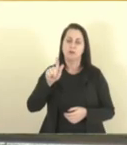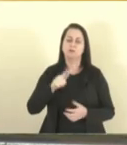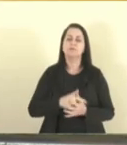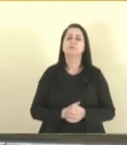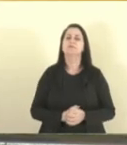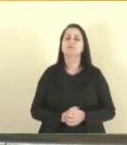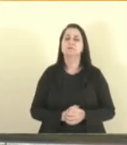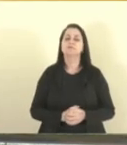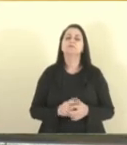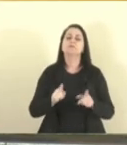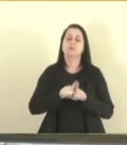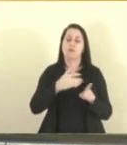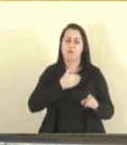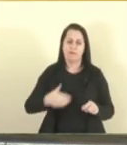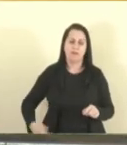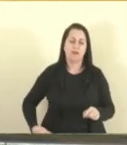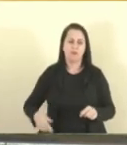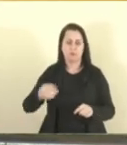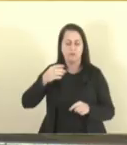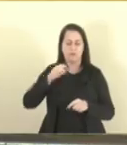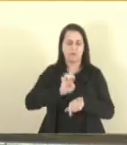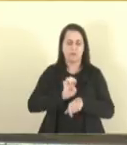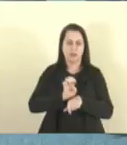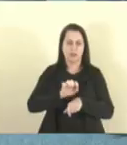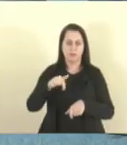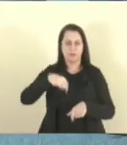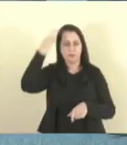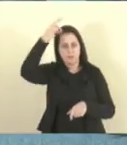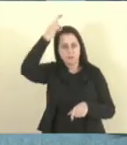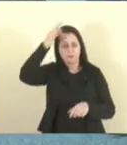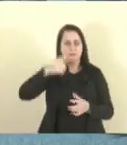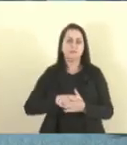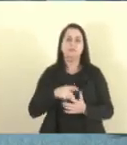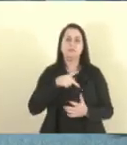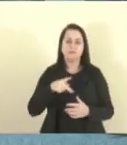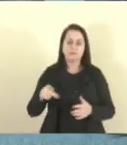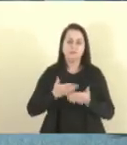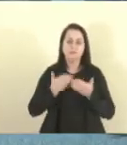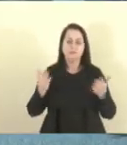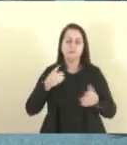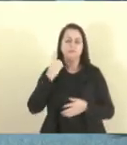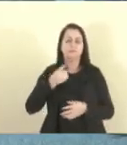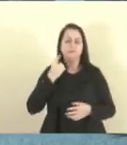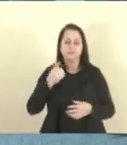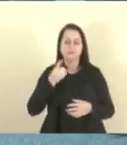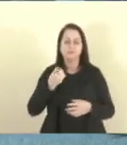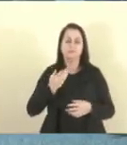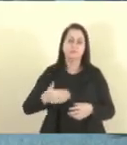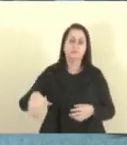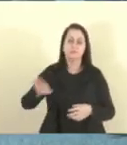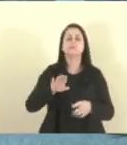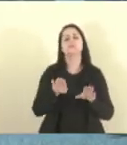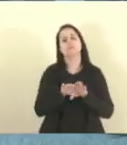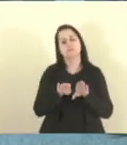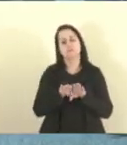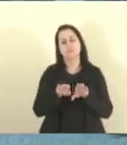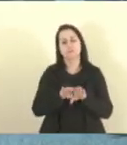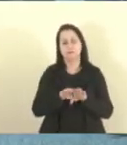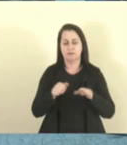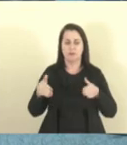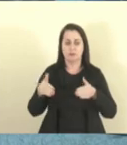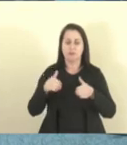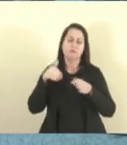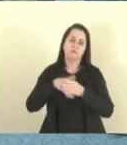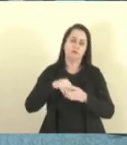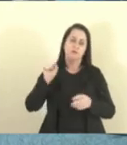Rófugo e com o governo do Estado. Deputado Coronel Engel. Senhor presidente, senhoras e senhores deputados, nós, da mesma forma, nós encaminhamos